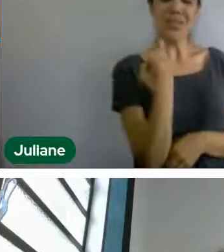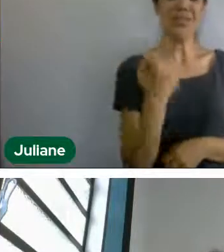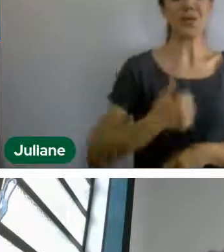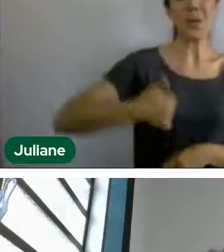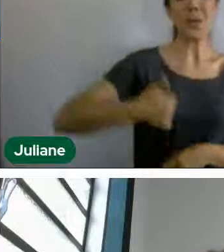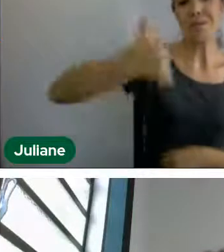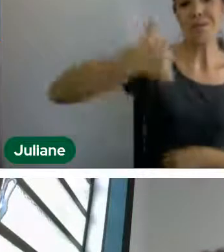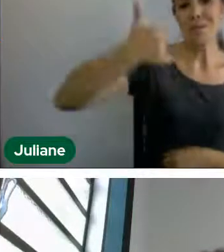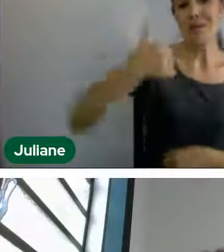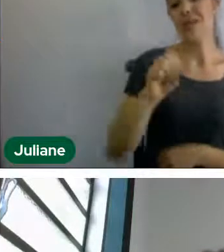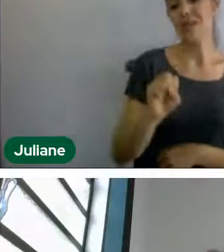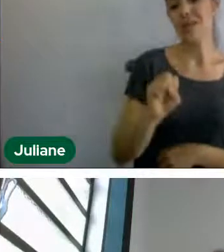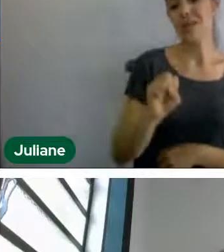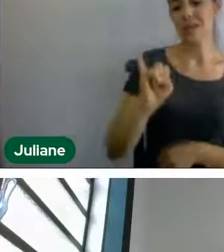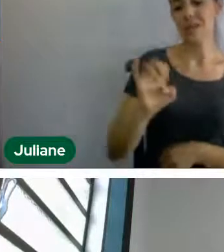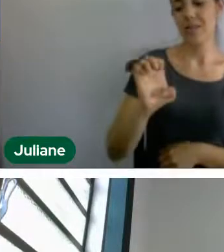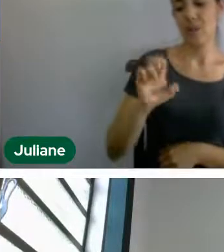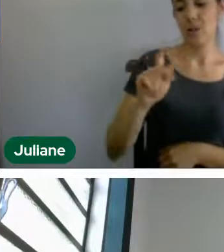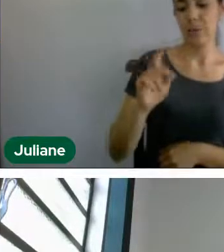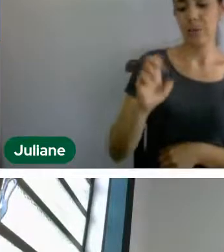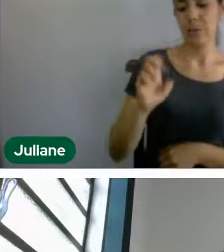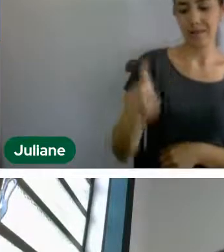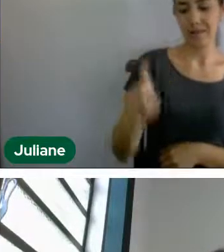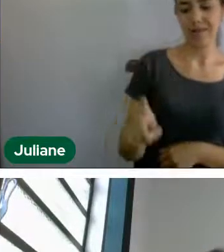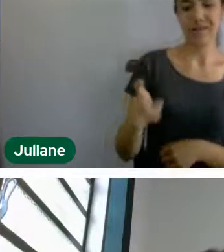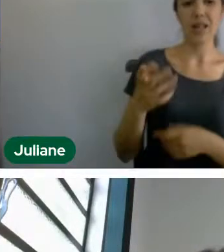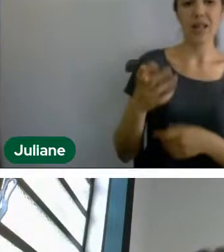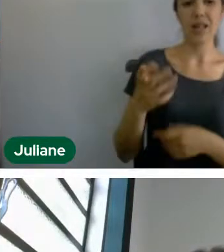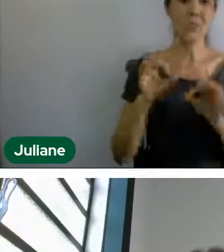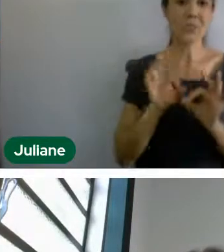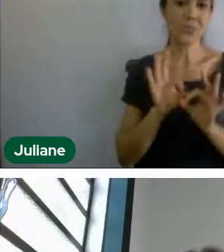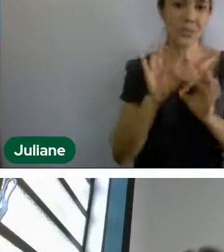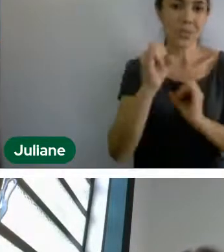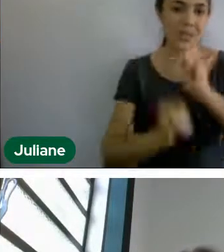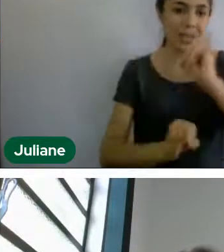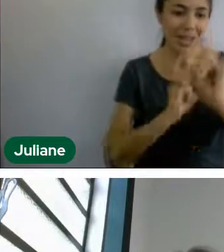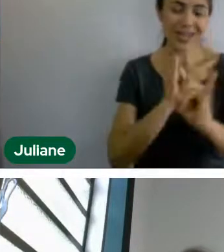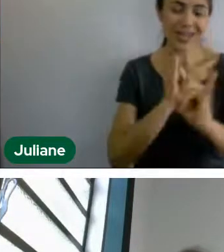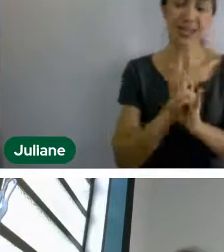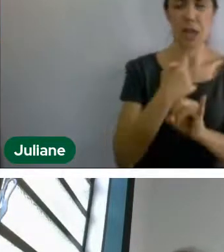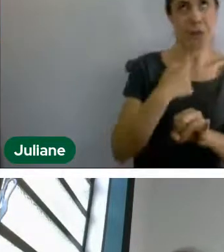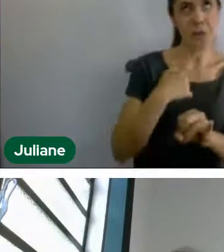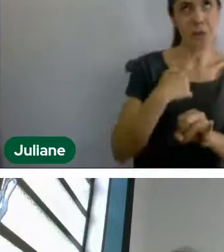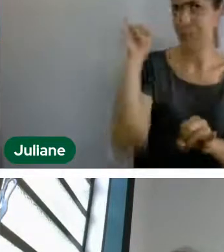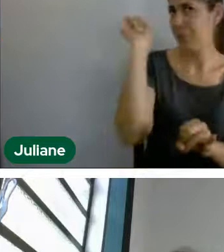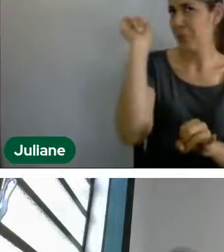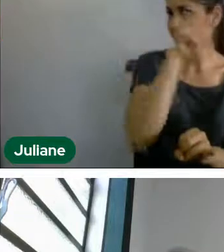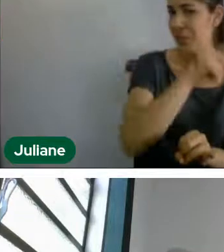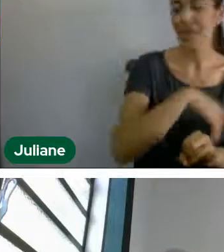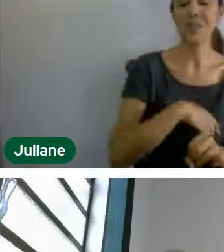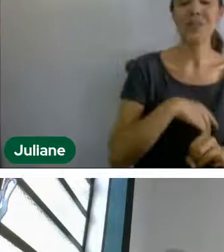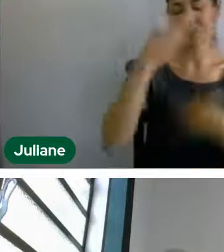Eu tenho uma série de dificuldades, né, com esses negócios aqui, então, agradeço aí a Isabela.